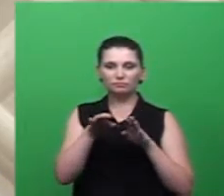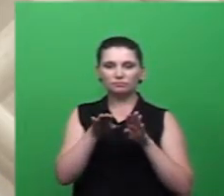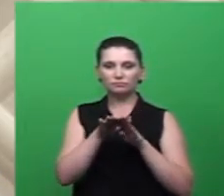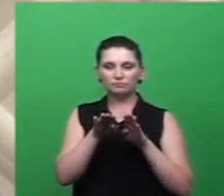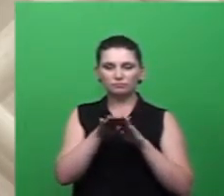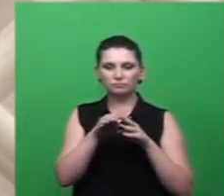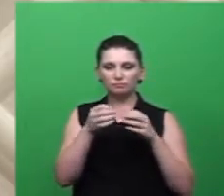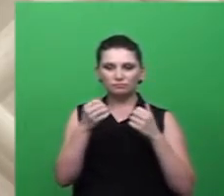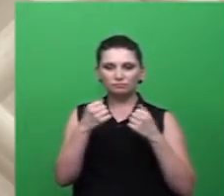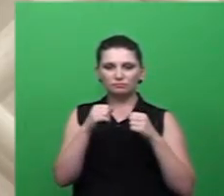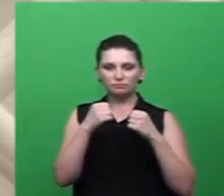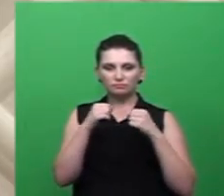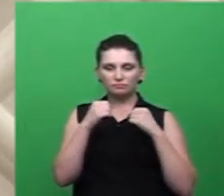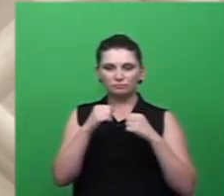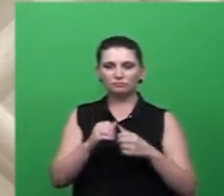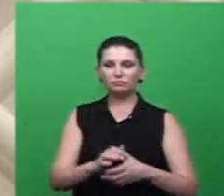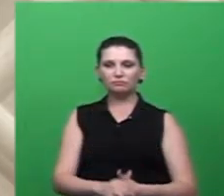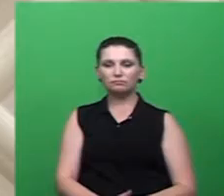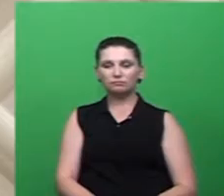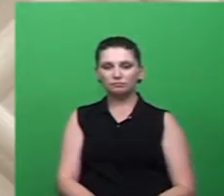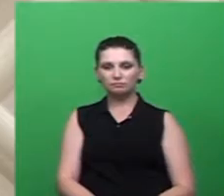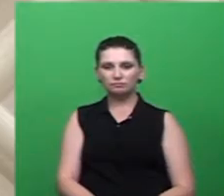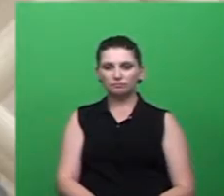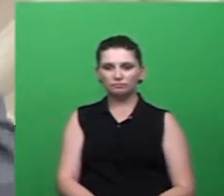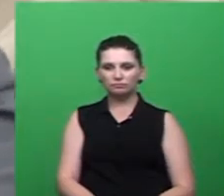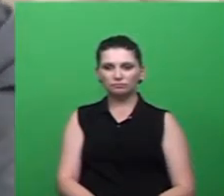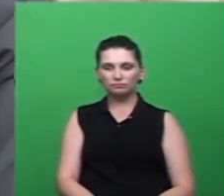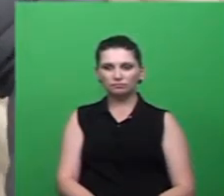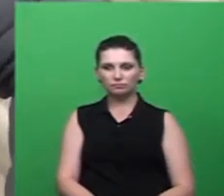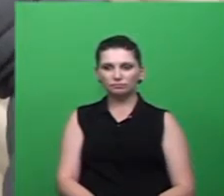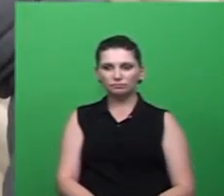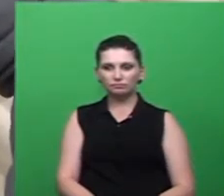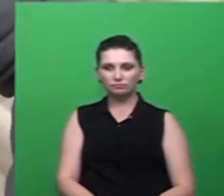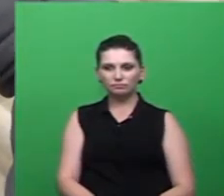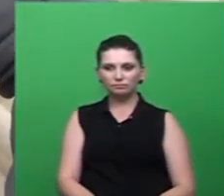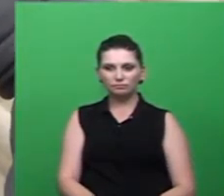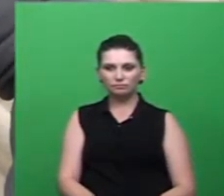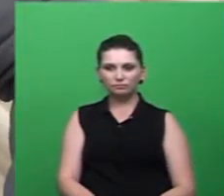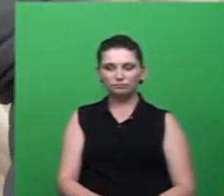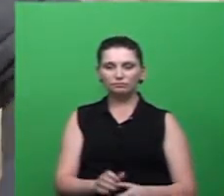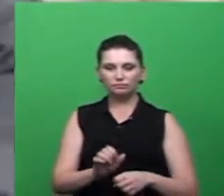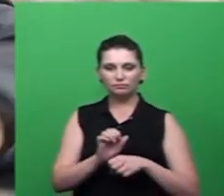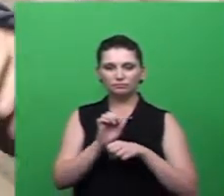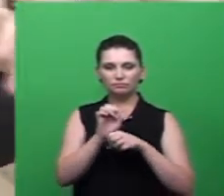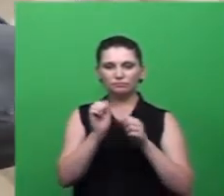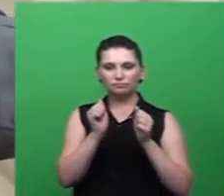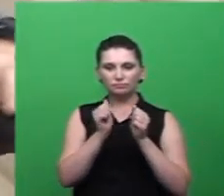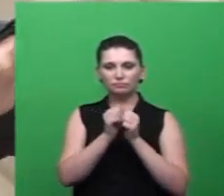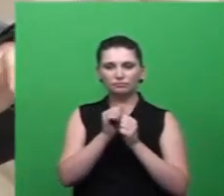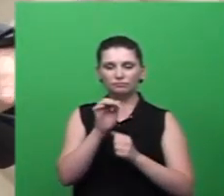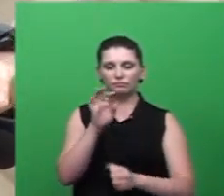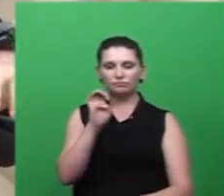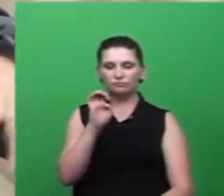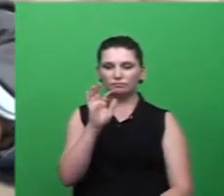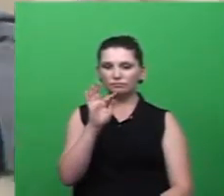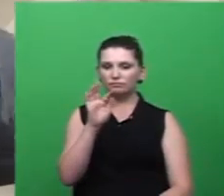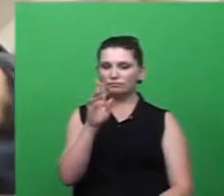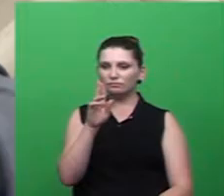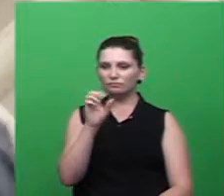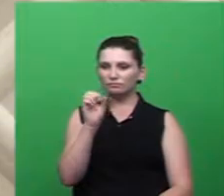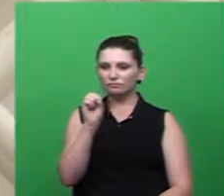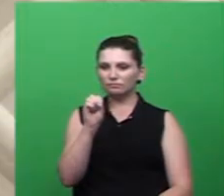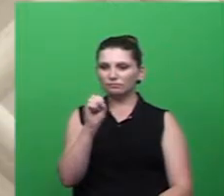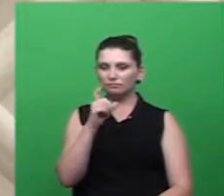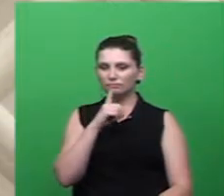em geral né dessa maneira o estado ele disponibilizou através do EFUS que é uma organização de